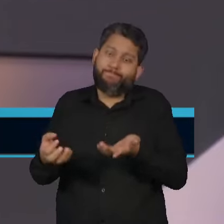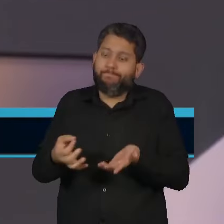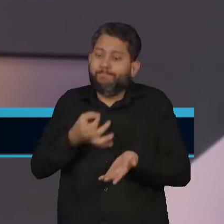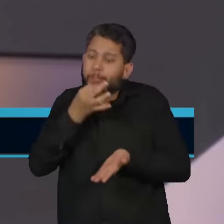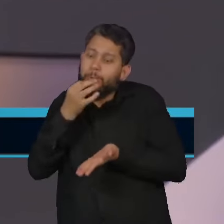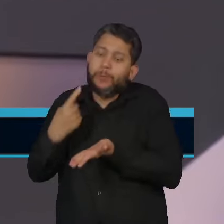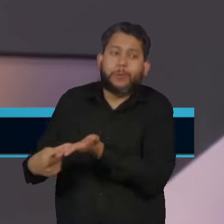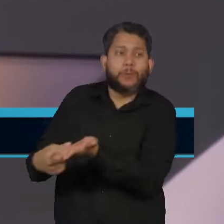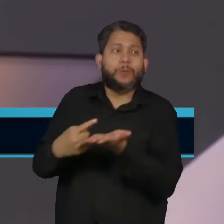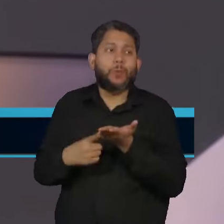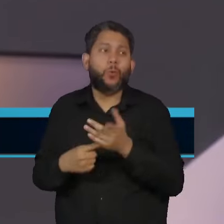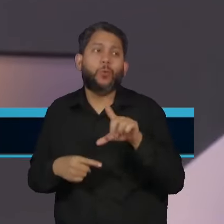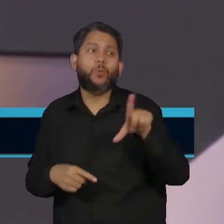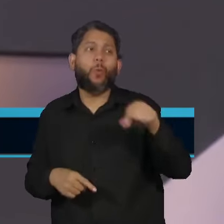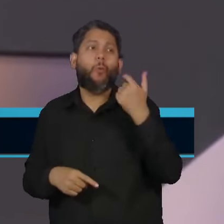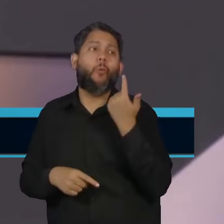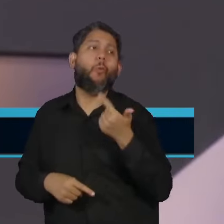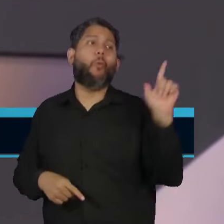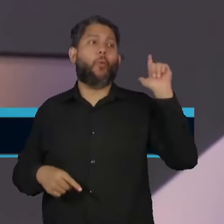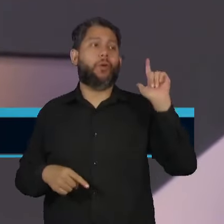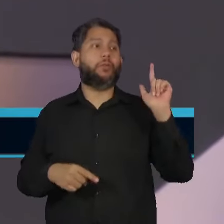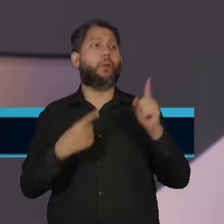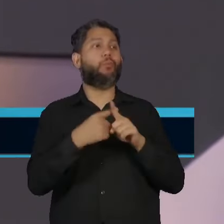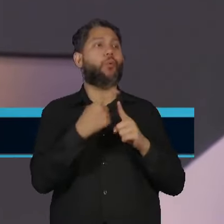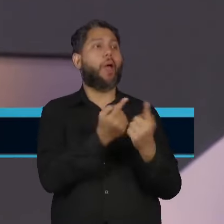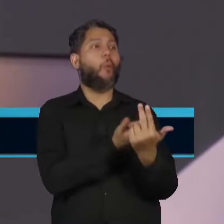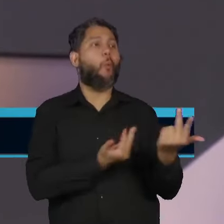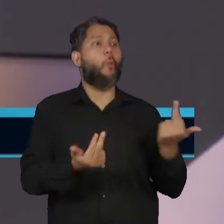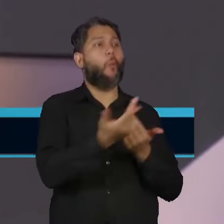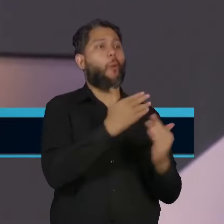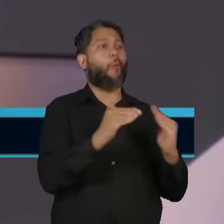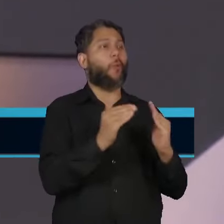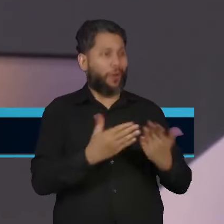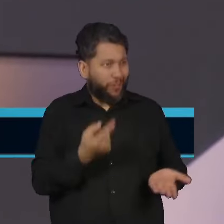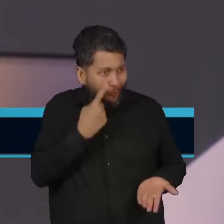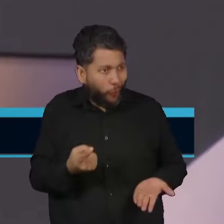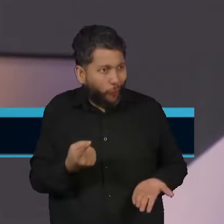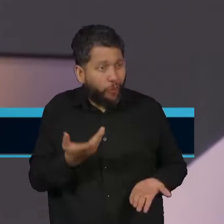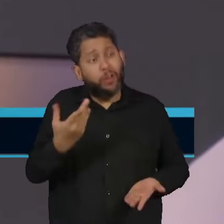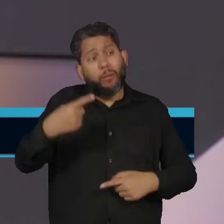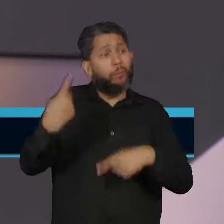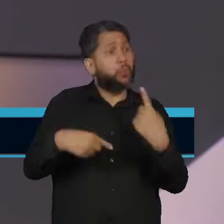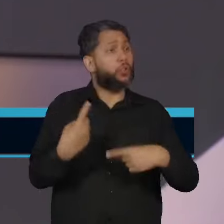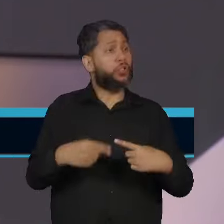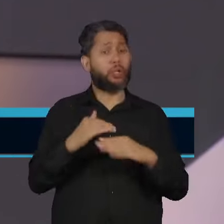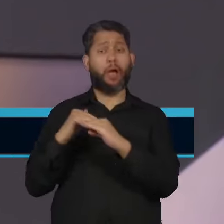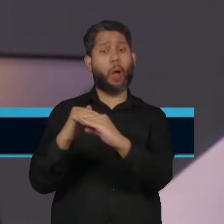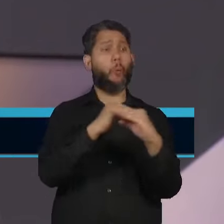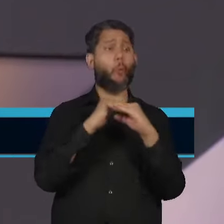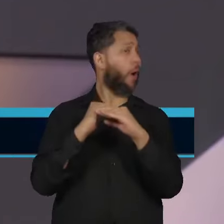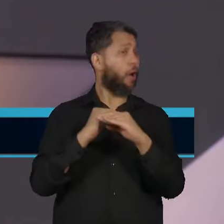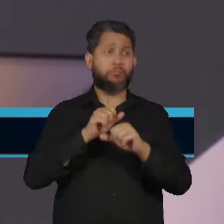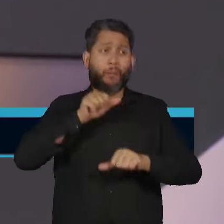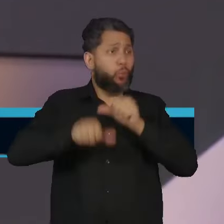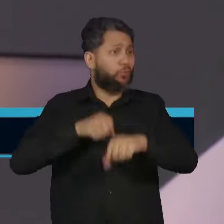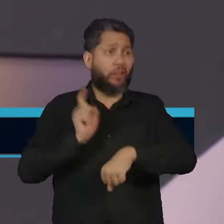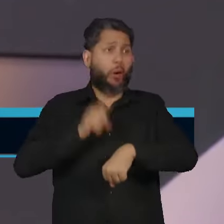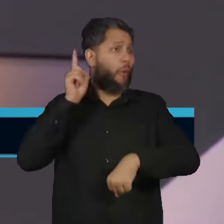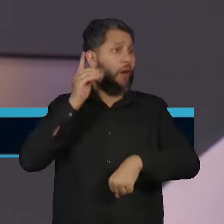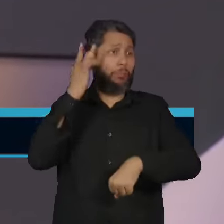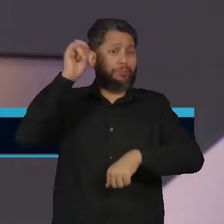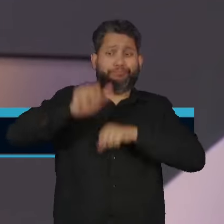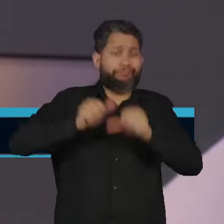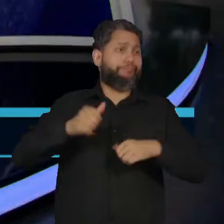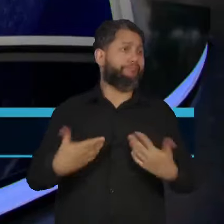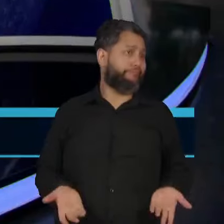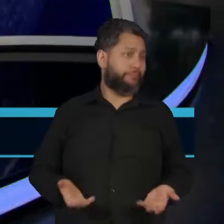foi lançado o nome do Hugo Mota, que era o nome de consenso. Para vocês verem como na política as coisas não são estanques, mudam e de um dia para o